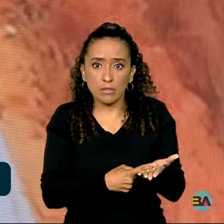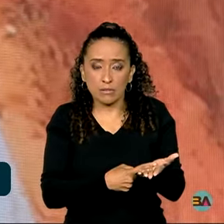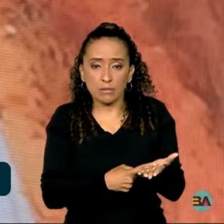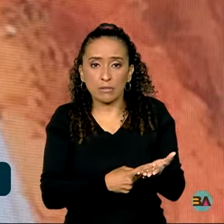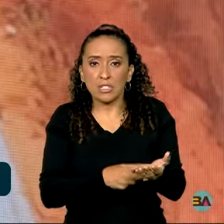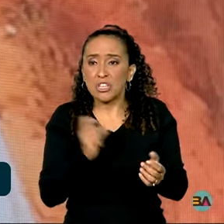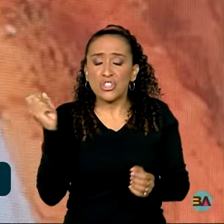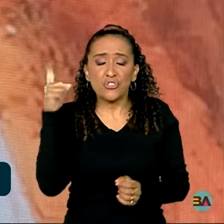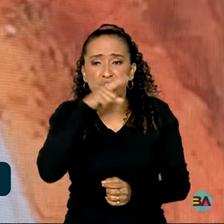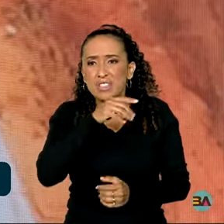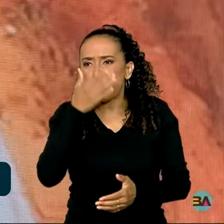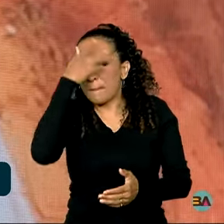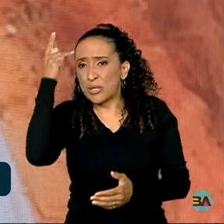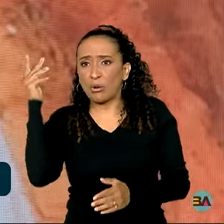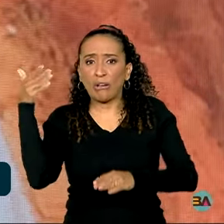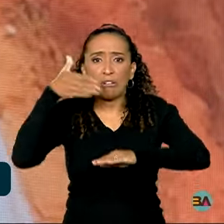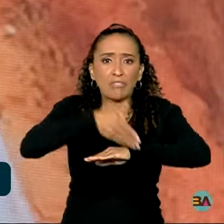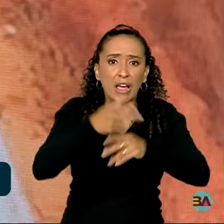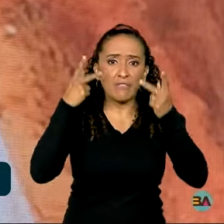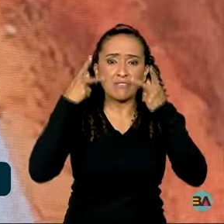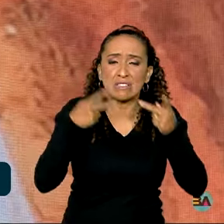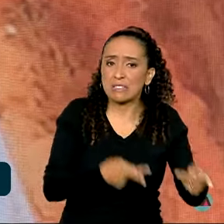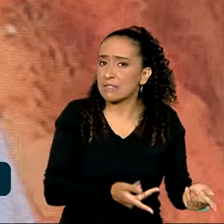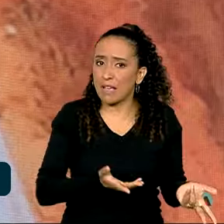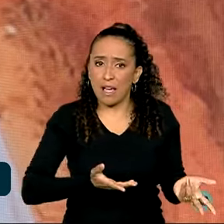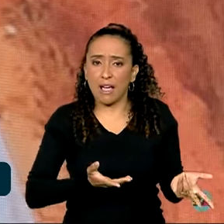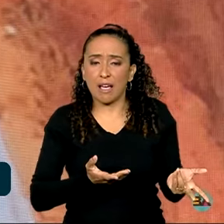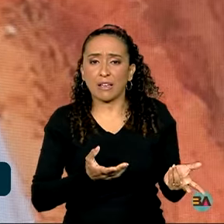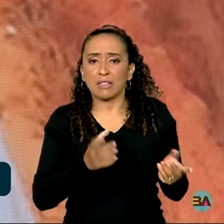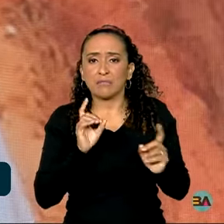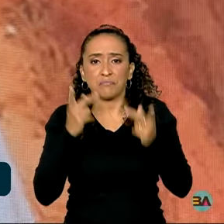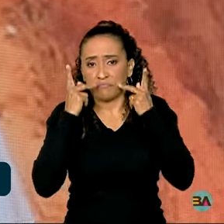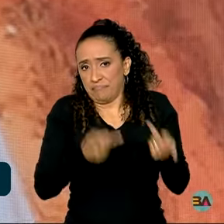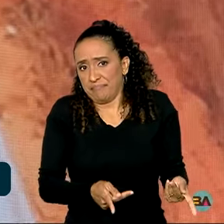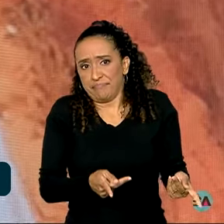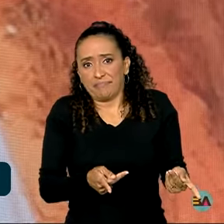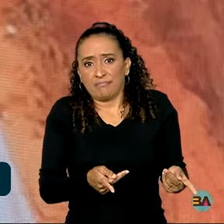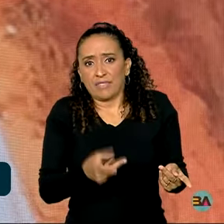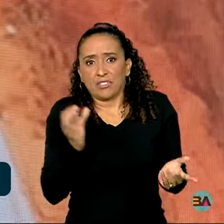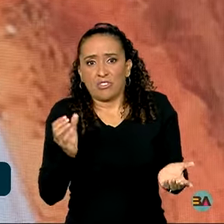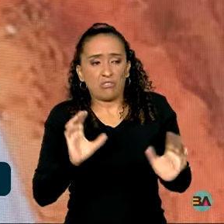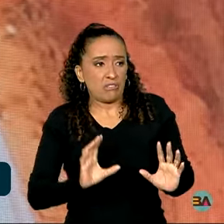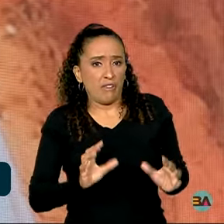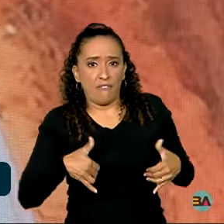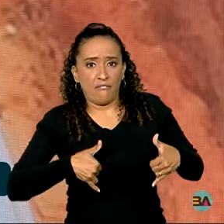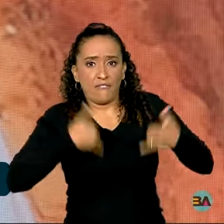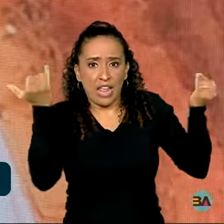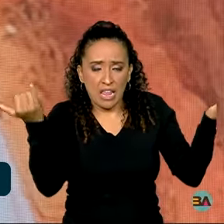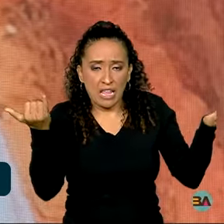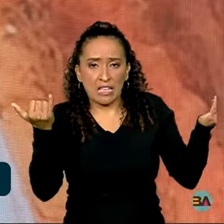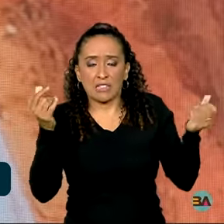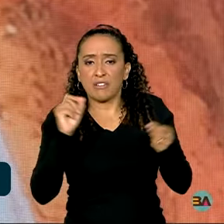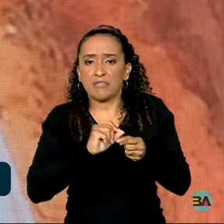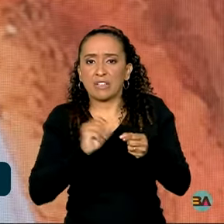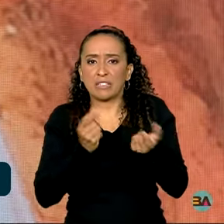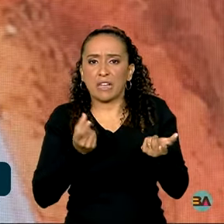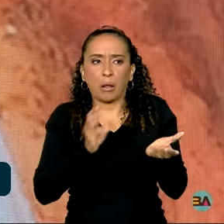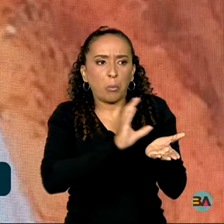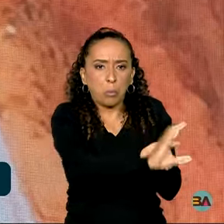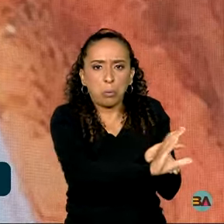Dificilmente alguém iria para Campo Alegre para fazer uma visita, para ir numa festa, para fazer um